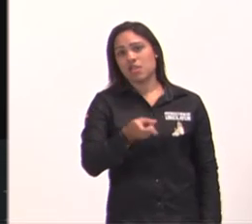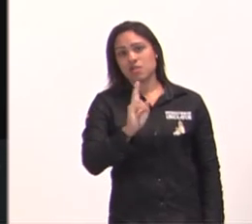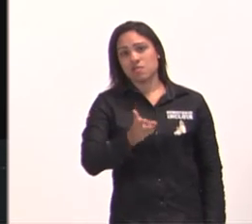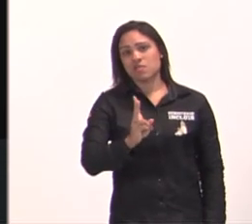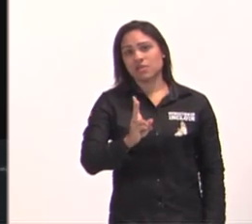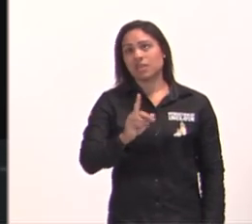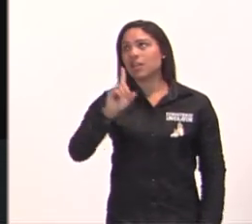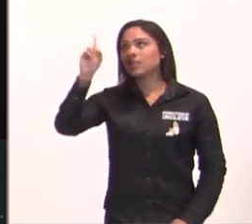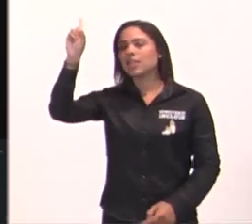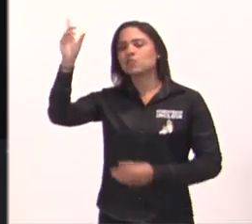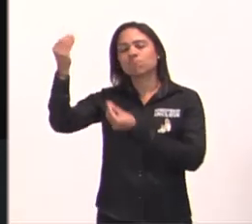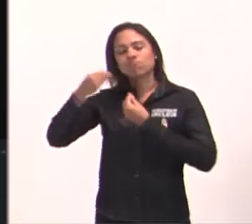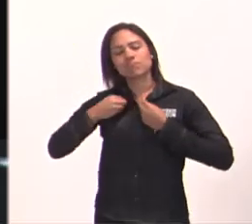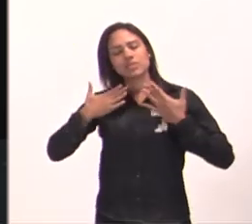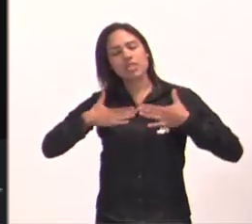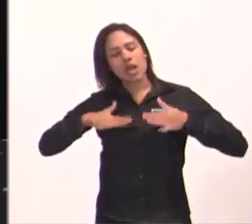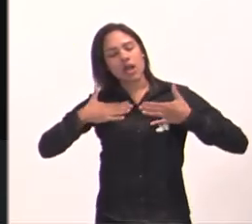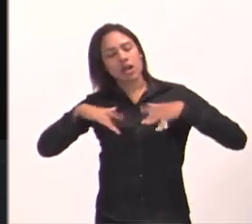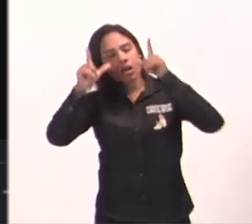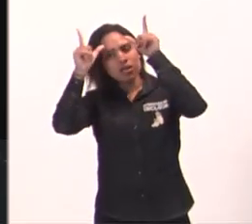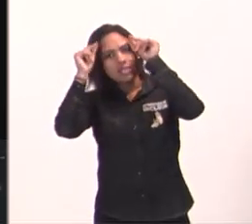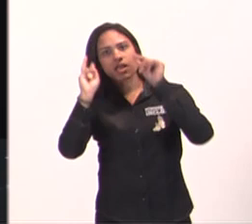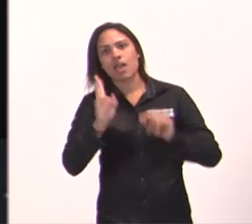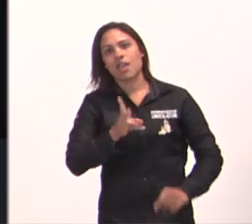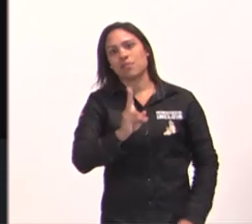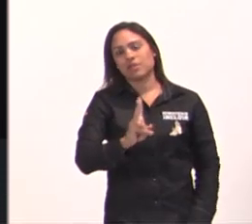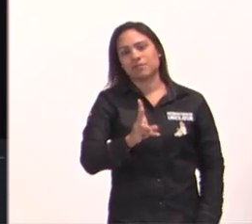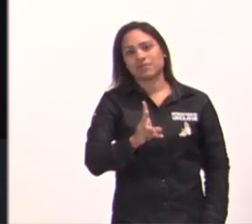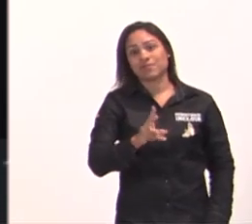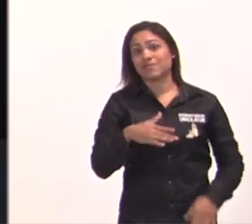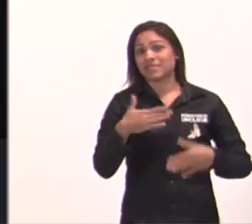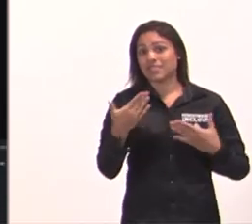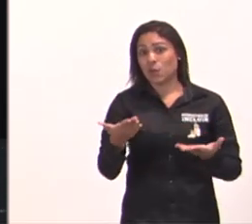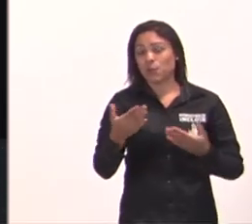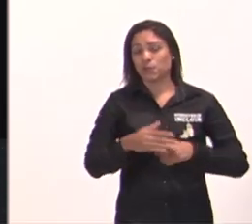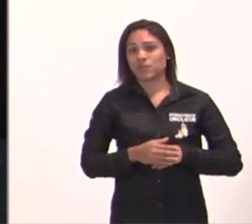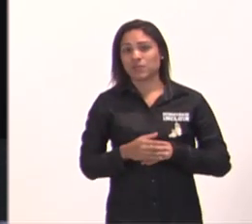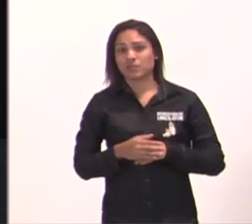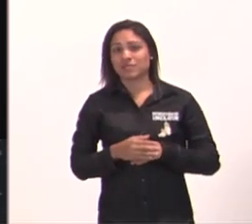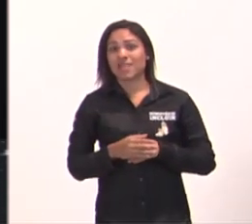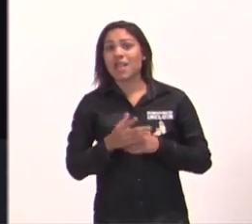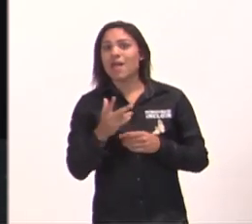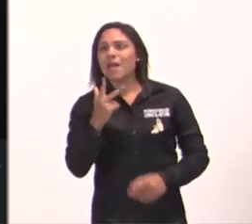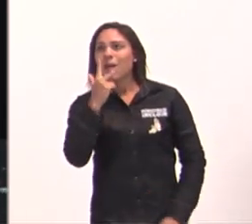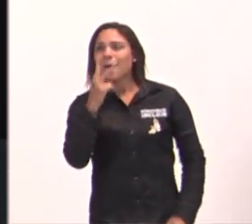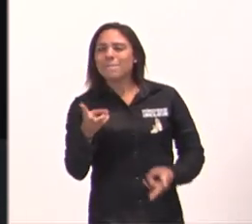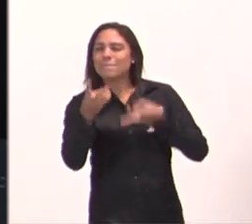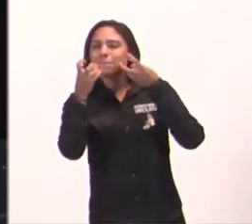presente? a, primeiro, ele percebe a existência de um rio de unção,